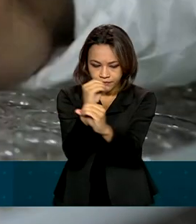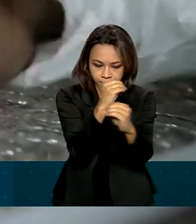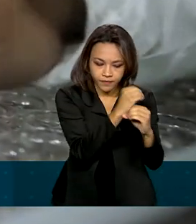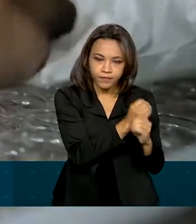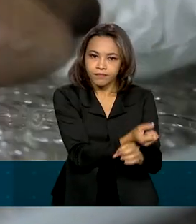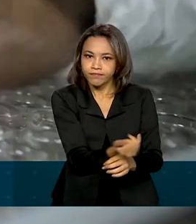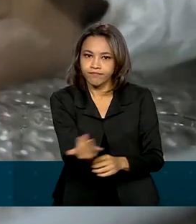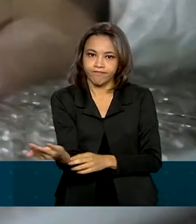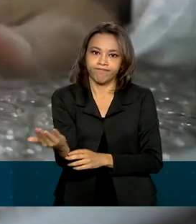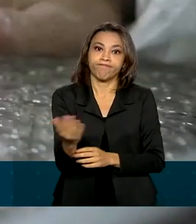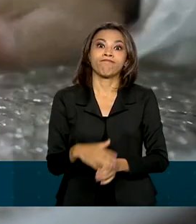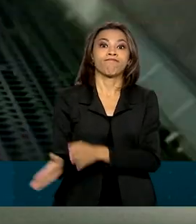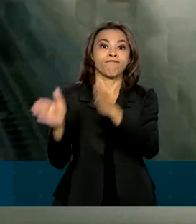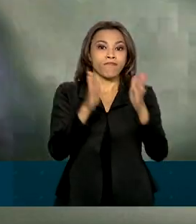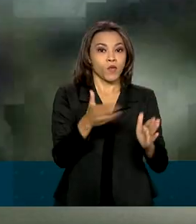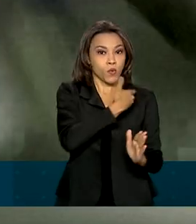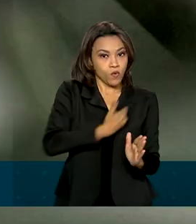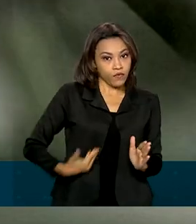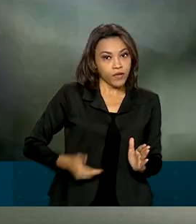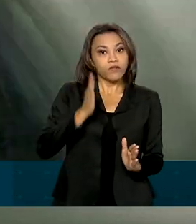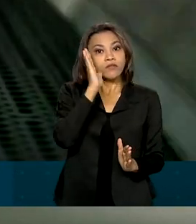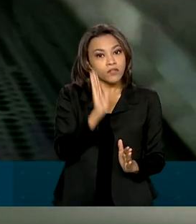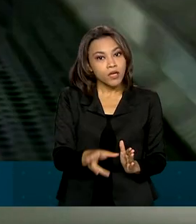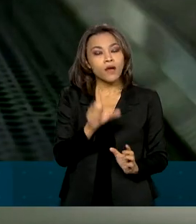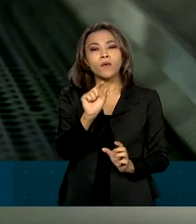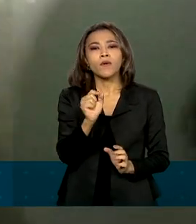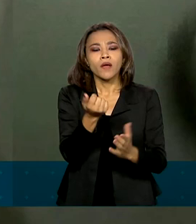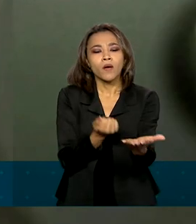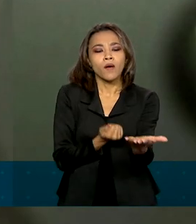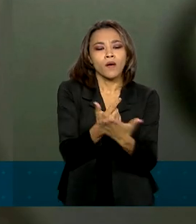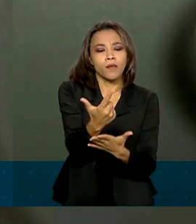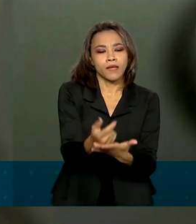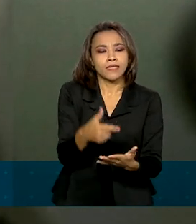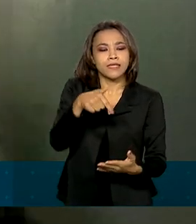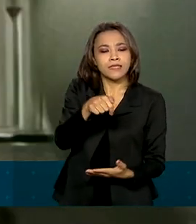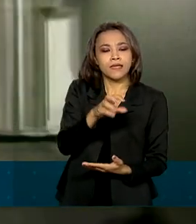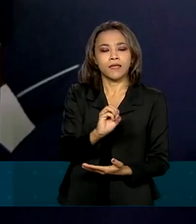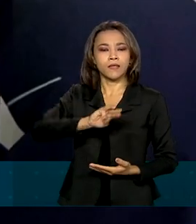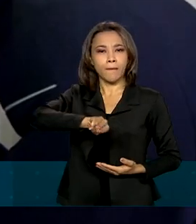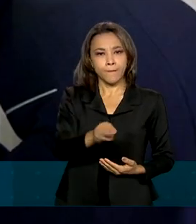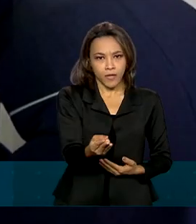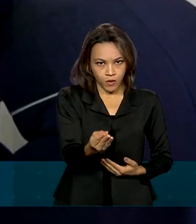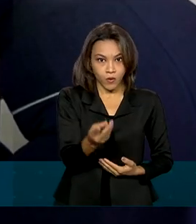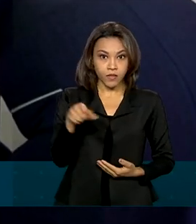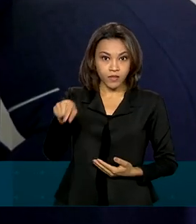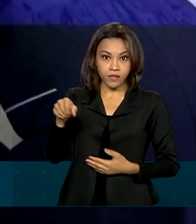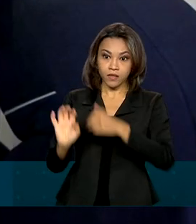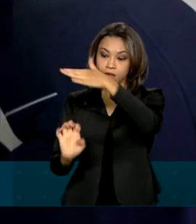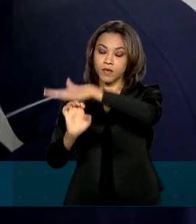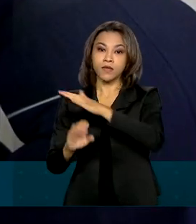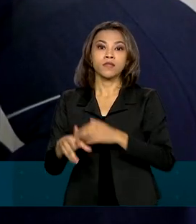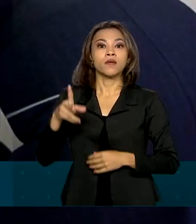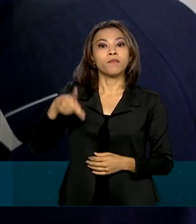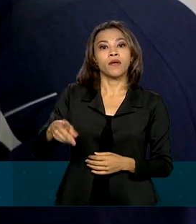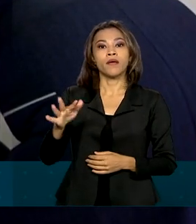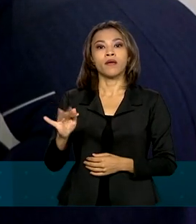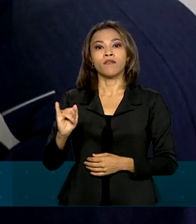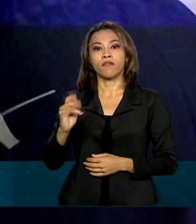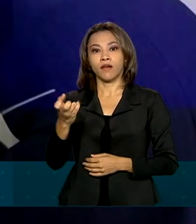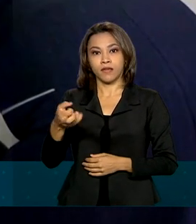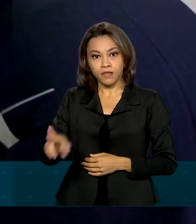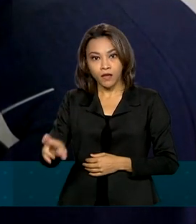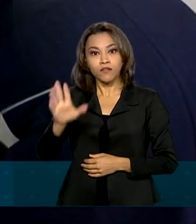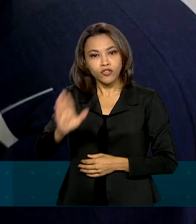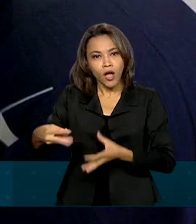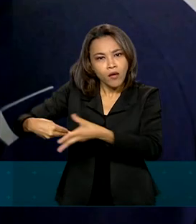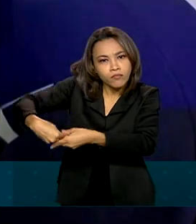disso, o governo está fechando o acordo para a compra de 70 milhões de doses da Pfizer, vacina que começou a ser